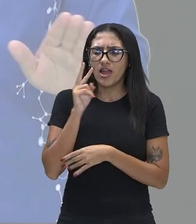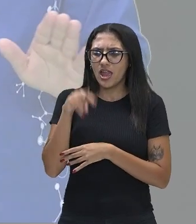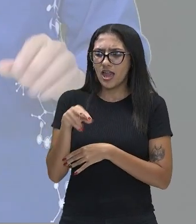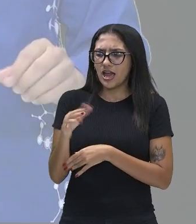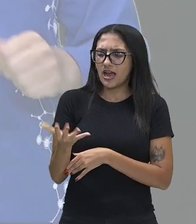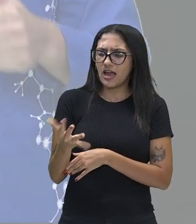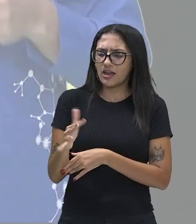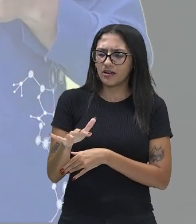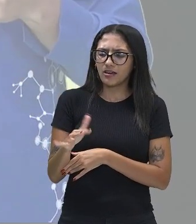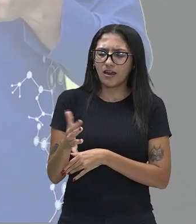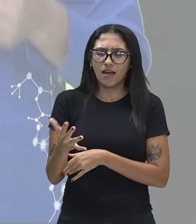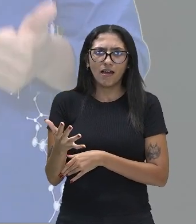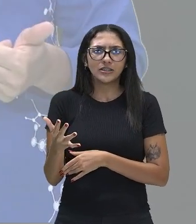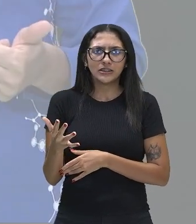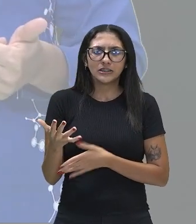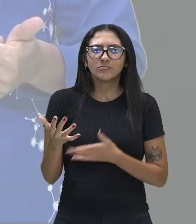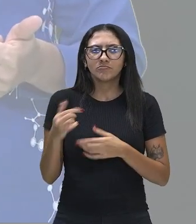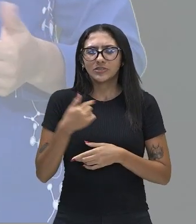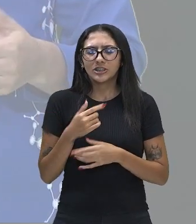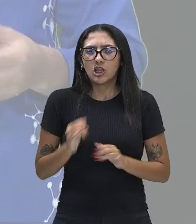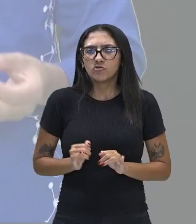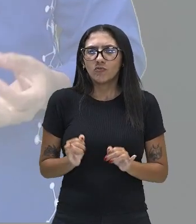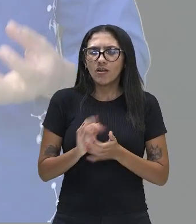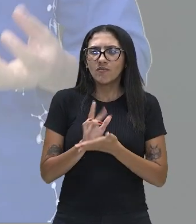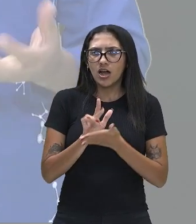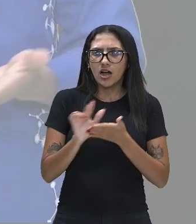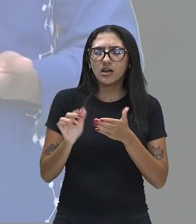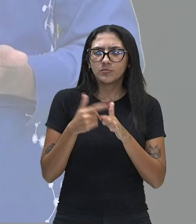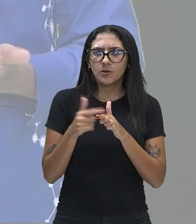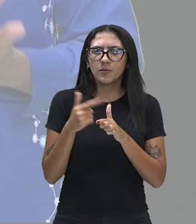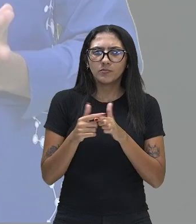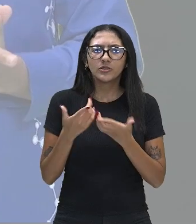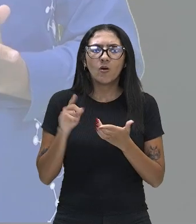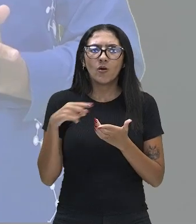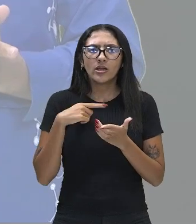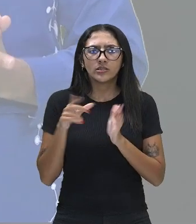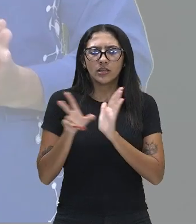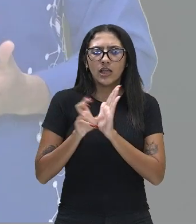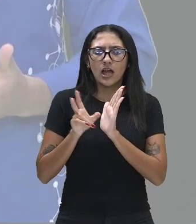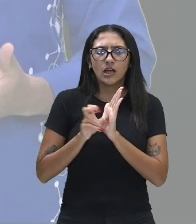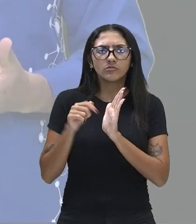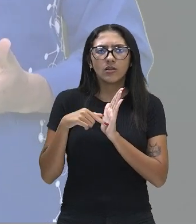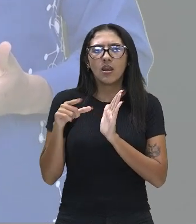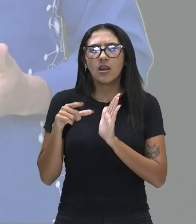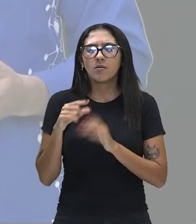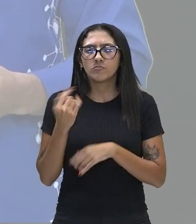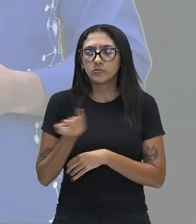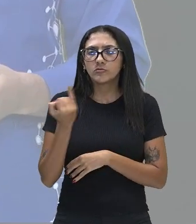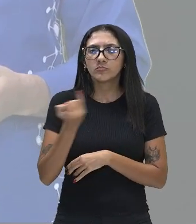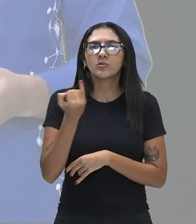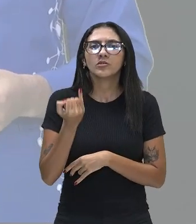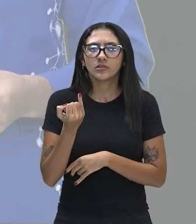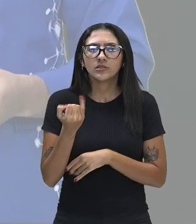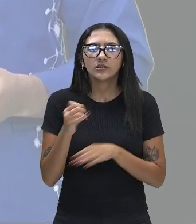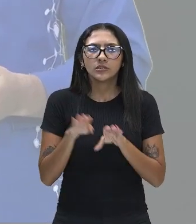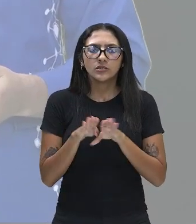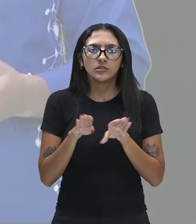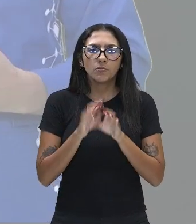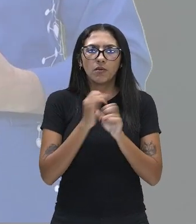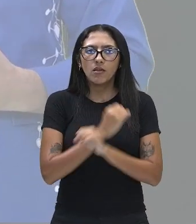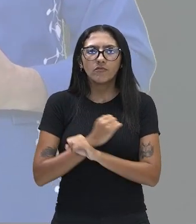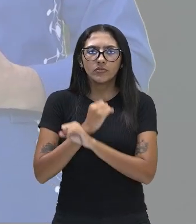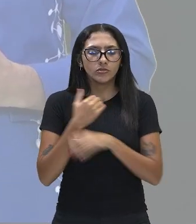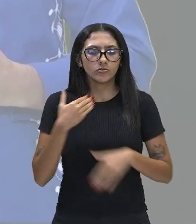estragar, a gente ia sofrer sérios danos. Então, ele é um sentido que nos ajuda também a manter a integridade